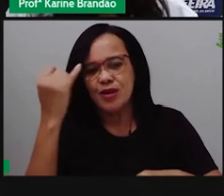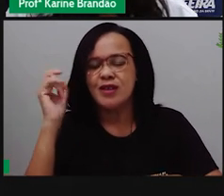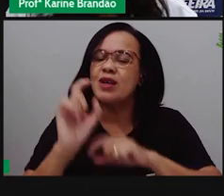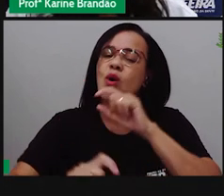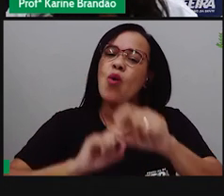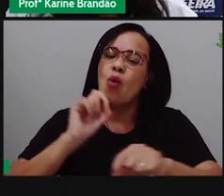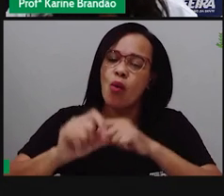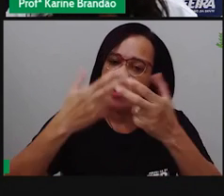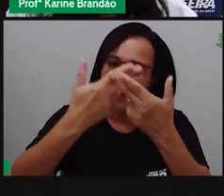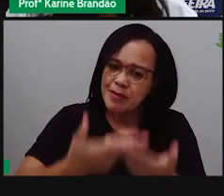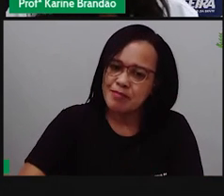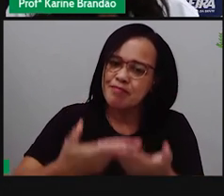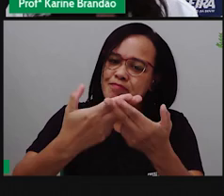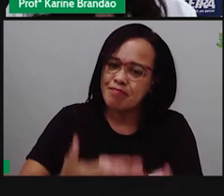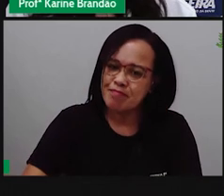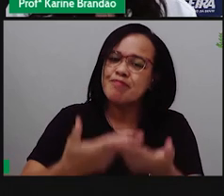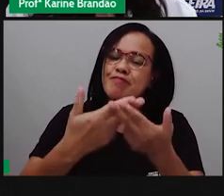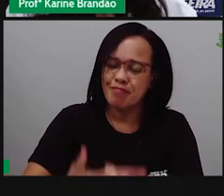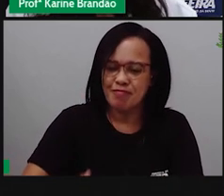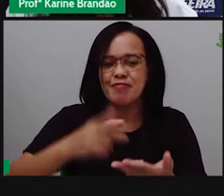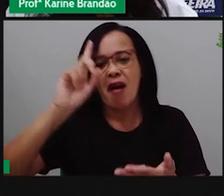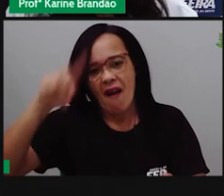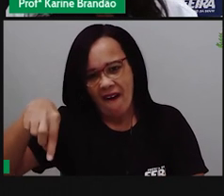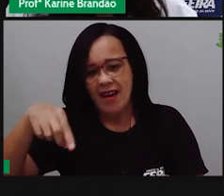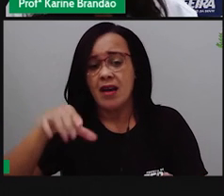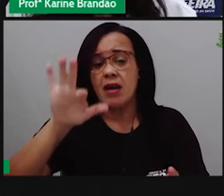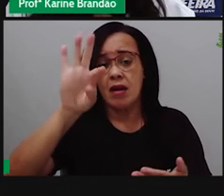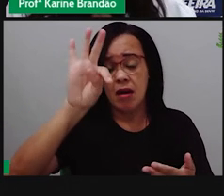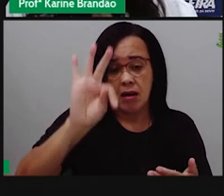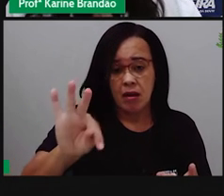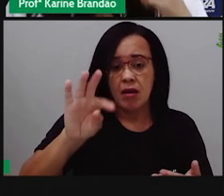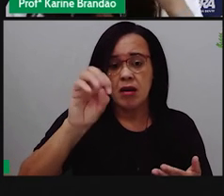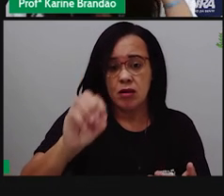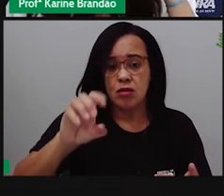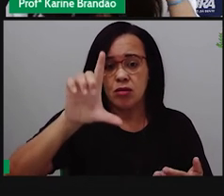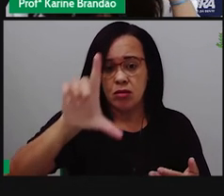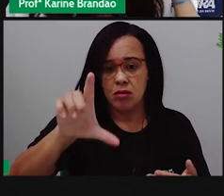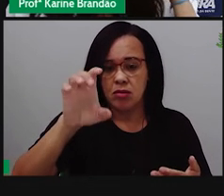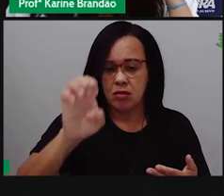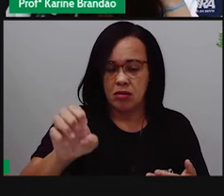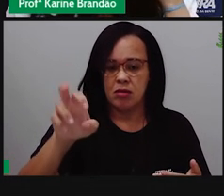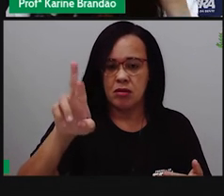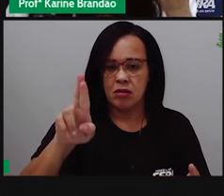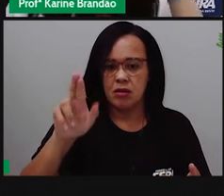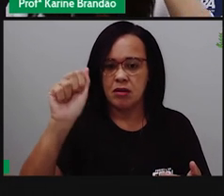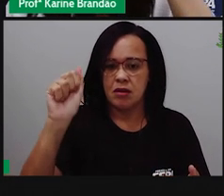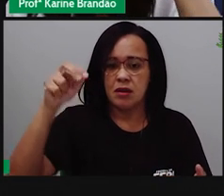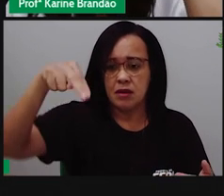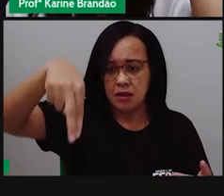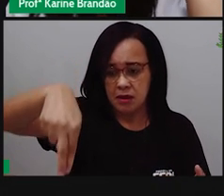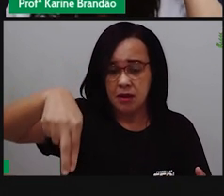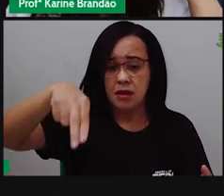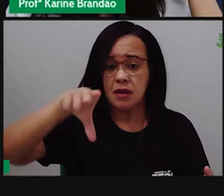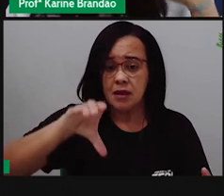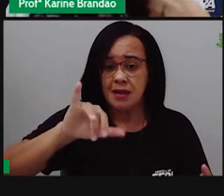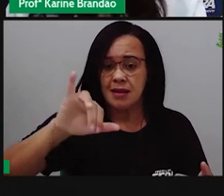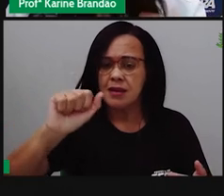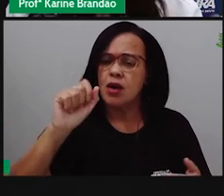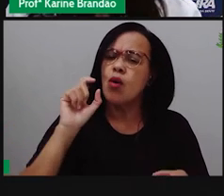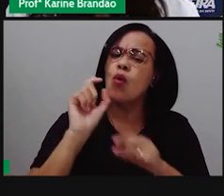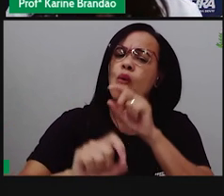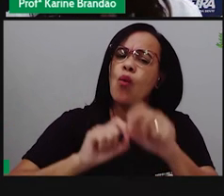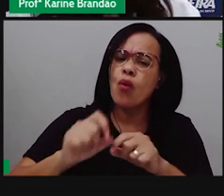respeito e a tolerância. Pró, mas o que é tolerância? A Pró vai trazer, então, esse trechinho, né, de